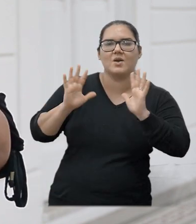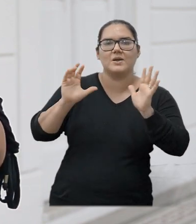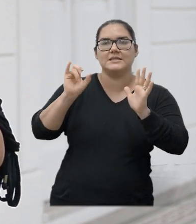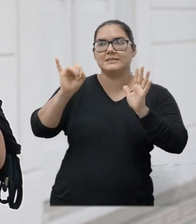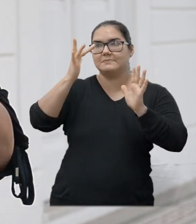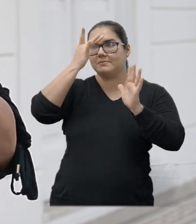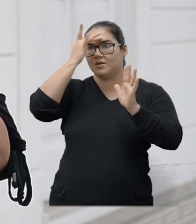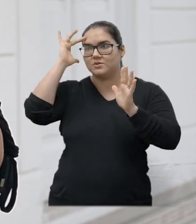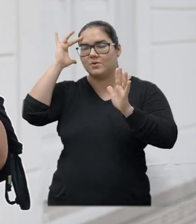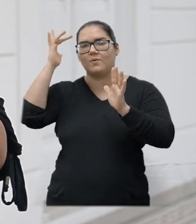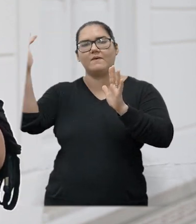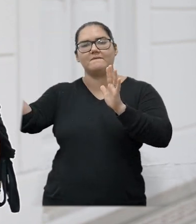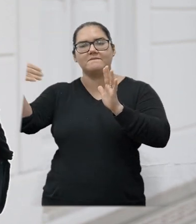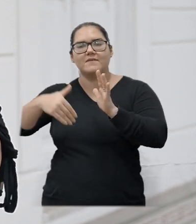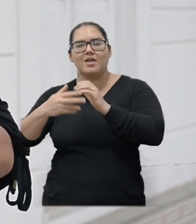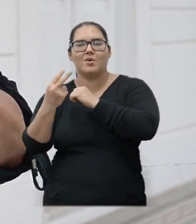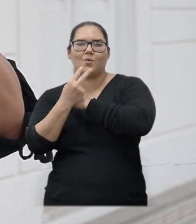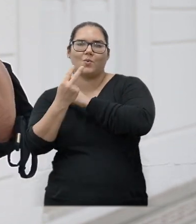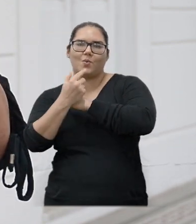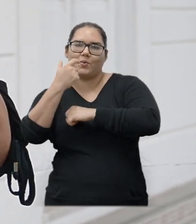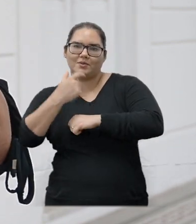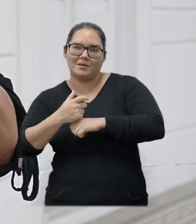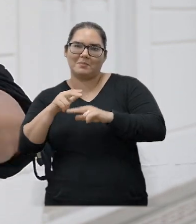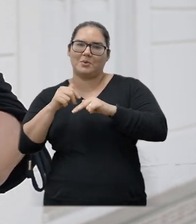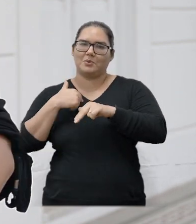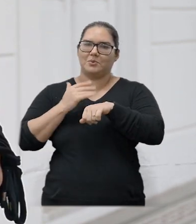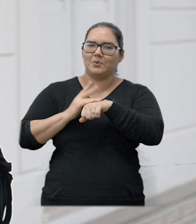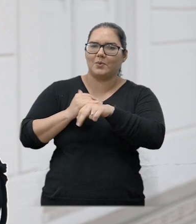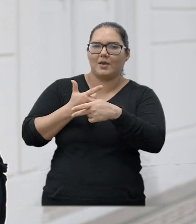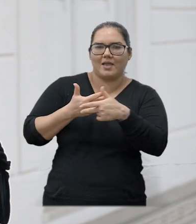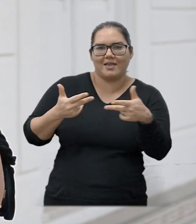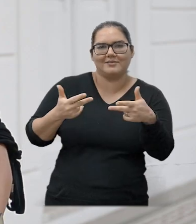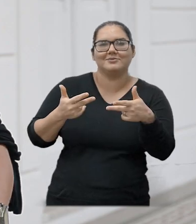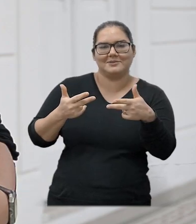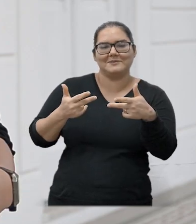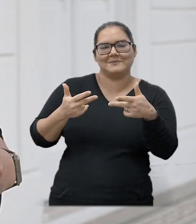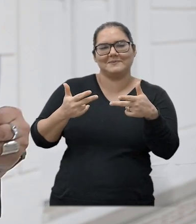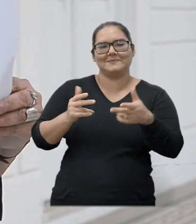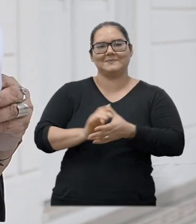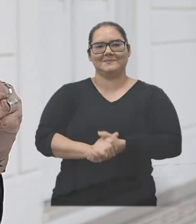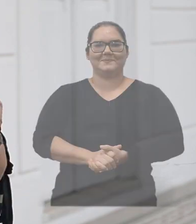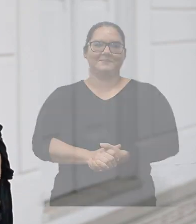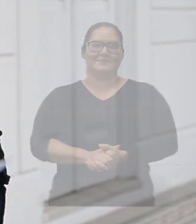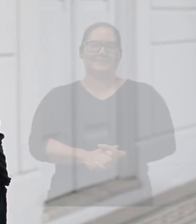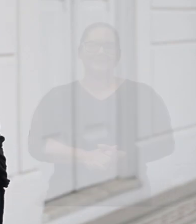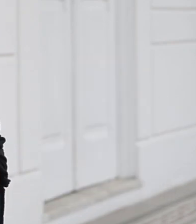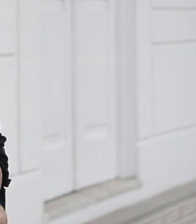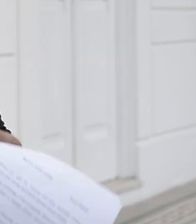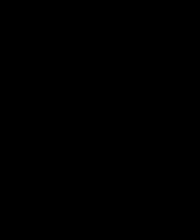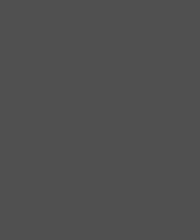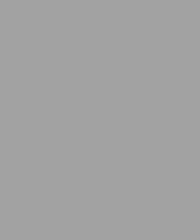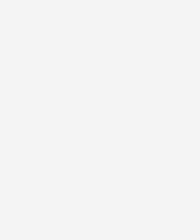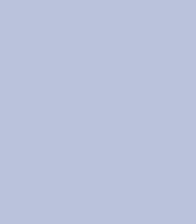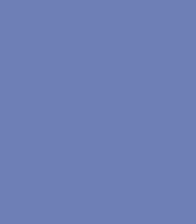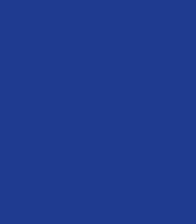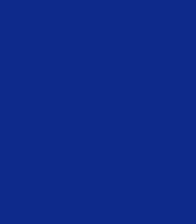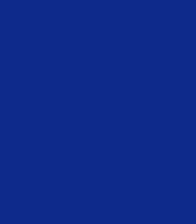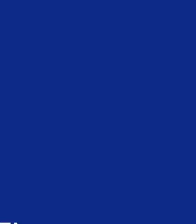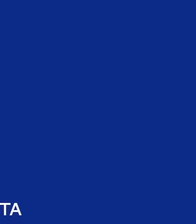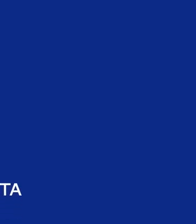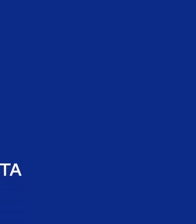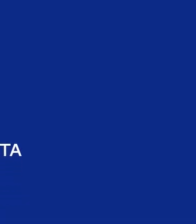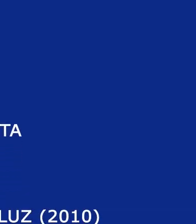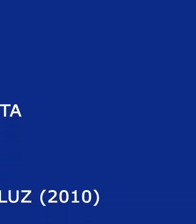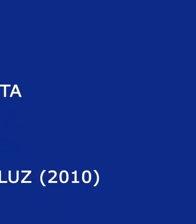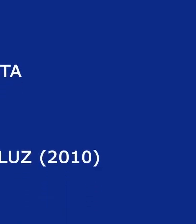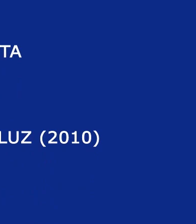companhia De quem veio Cuidar de mim Só um pouquinho Eu não passei não passei É